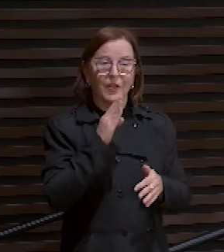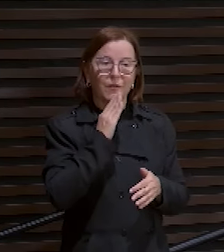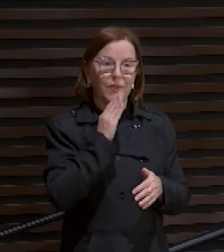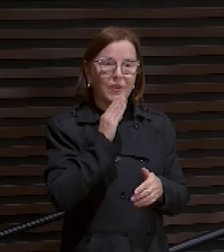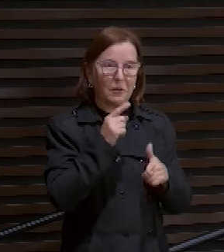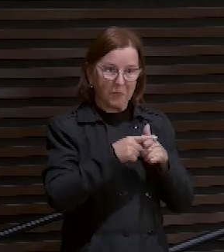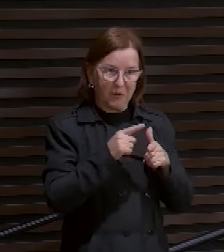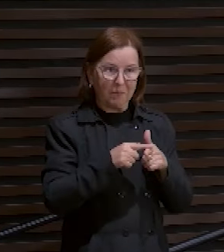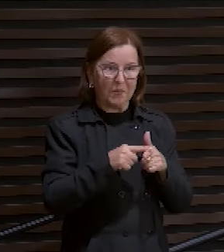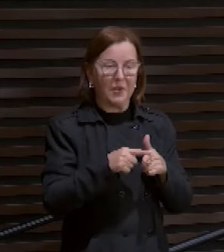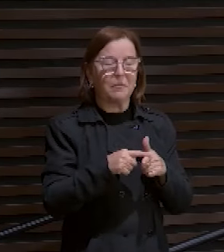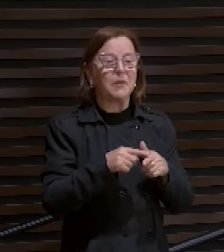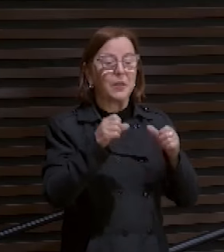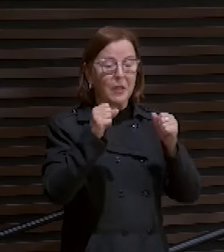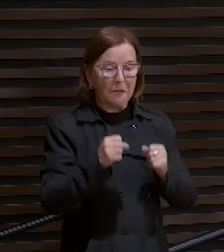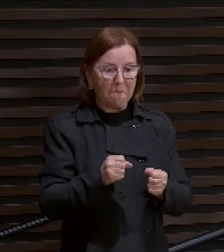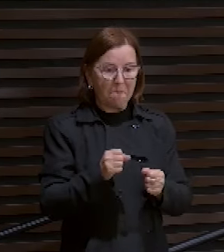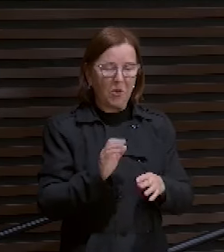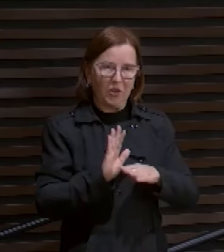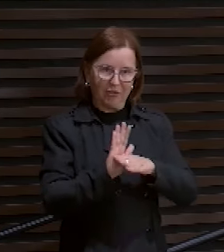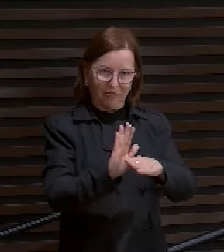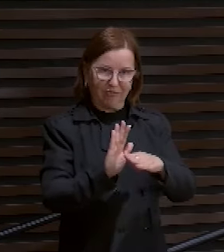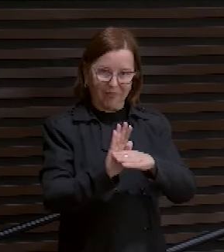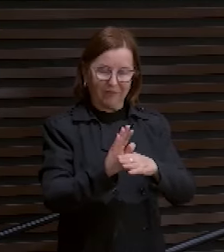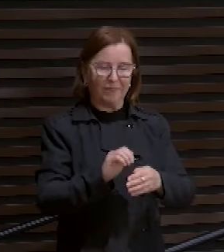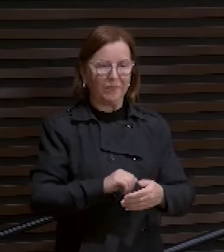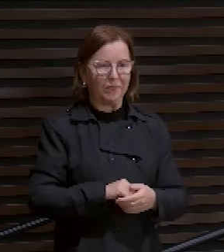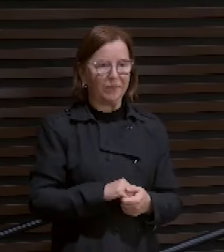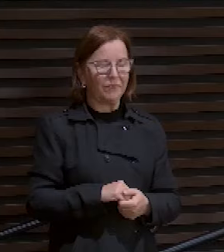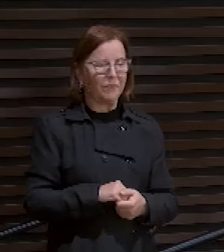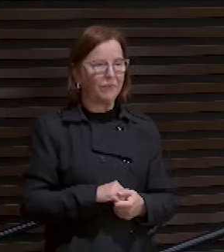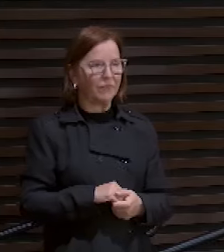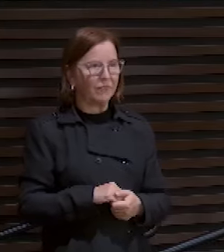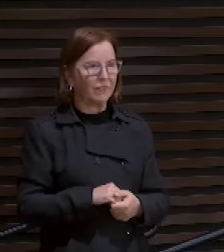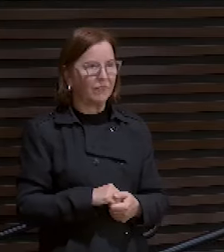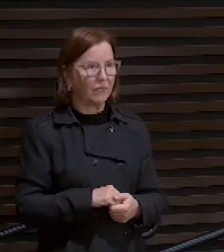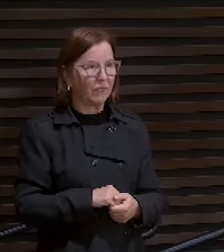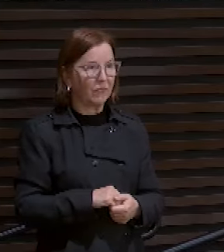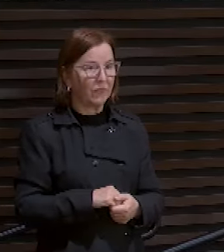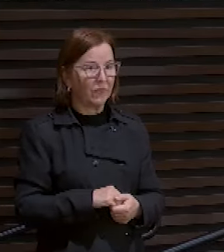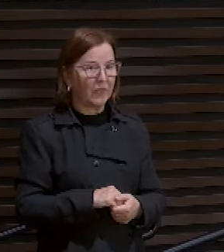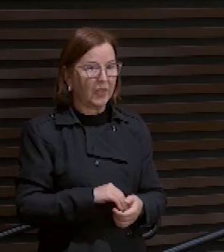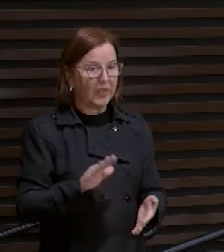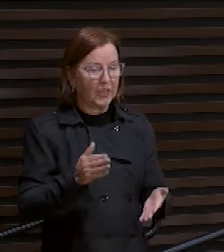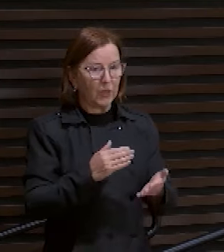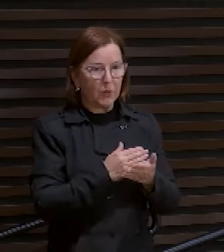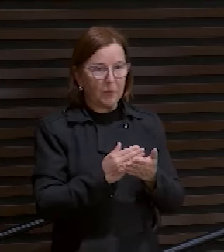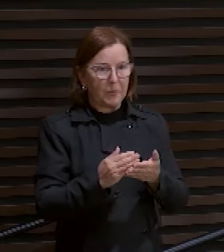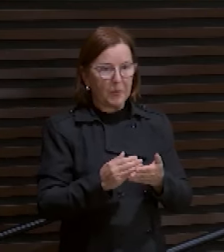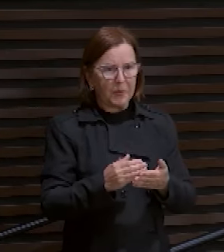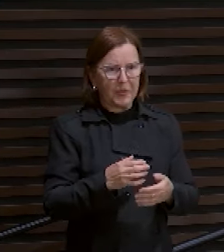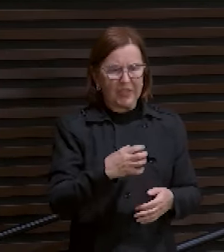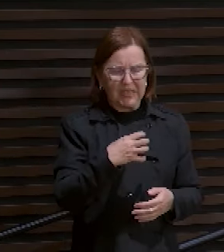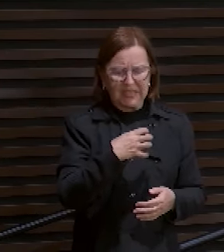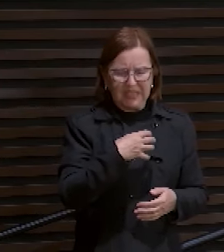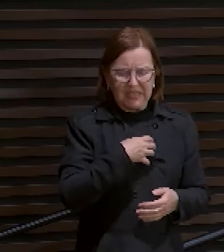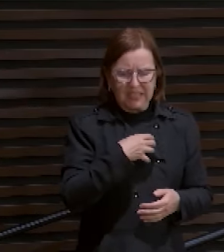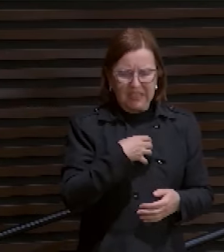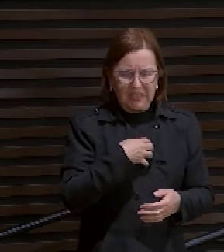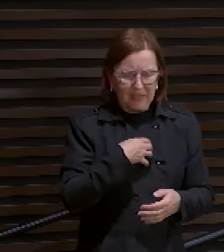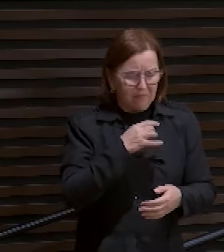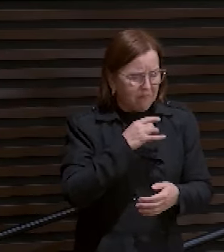vendo como é que funciona o negócio? Então. Começou a sentir-se tomado de